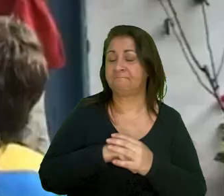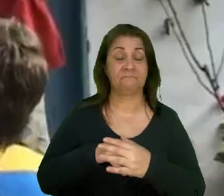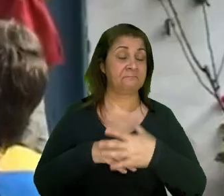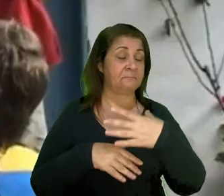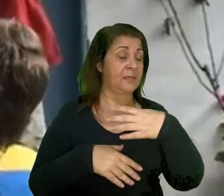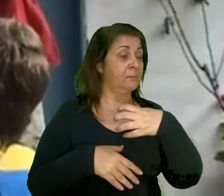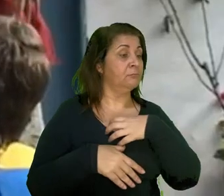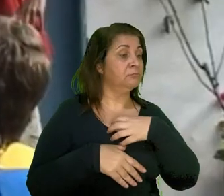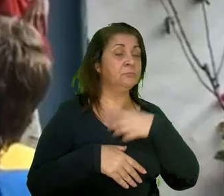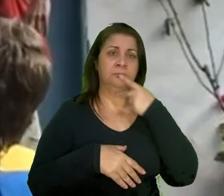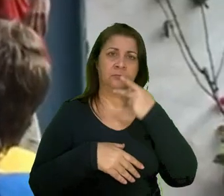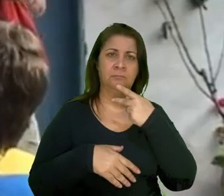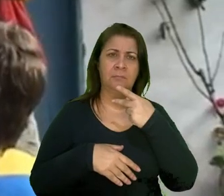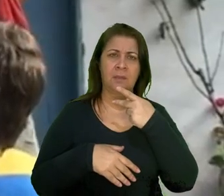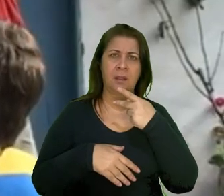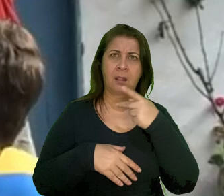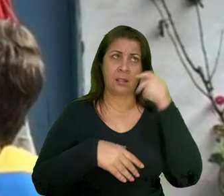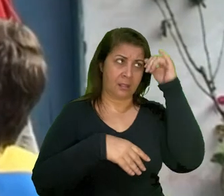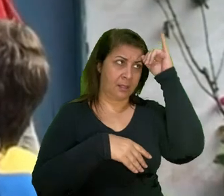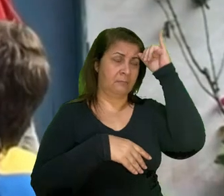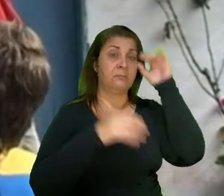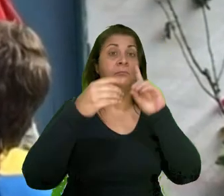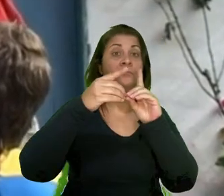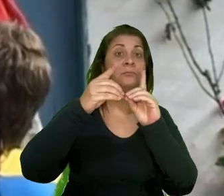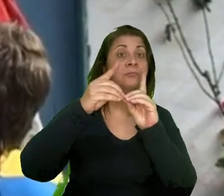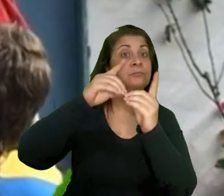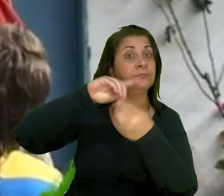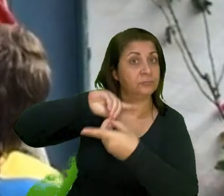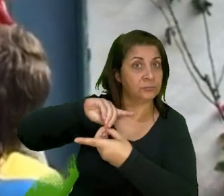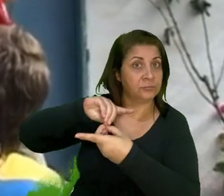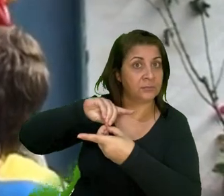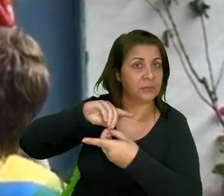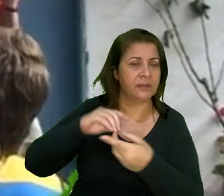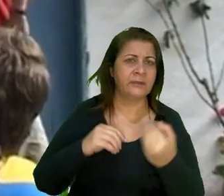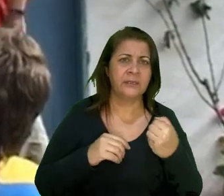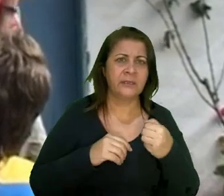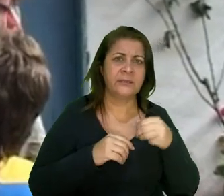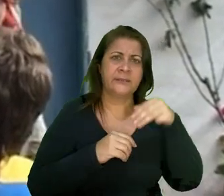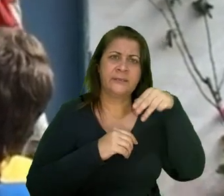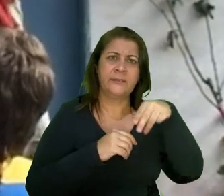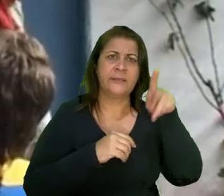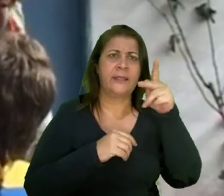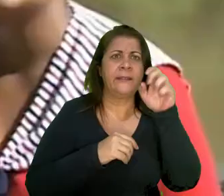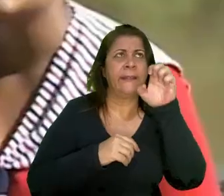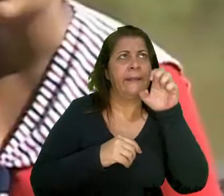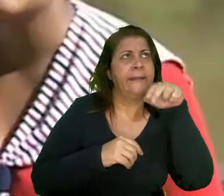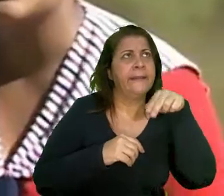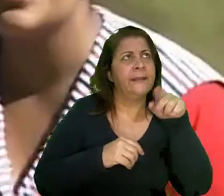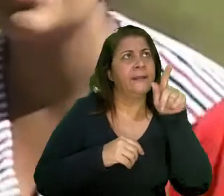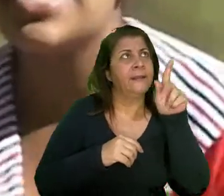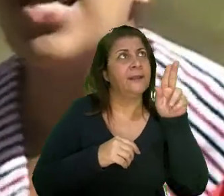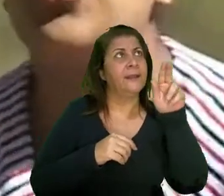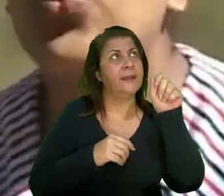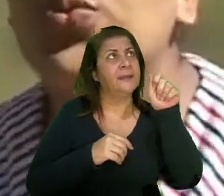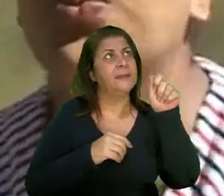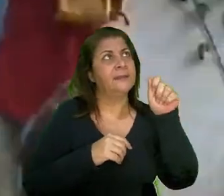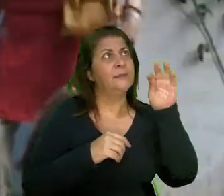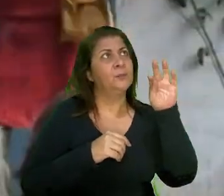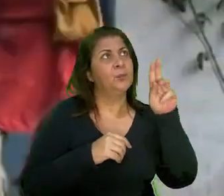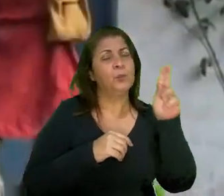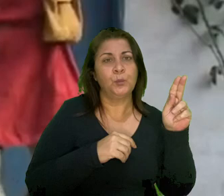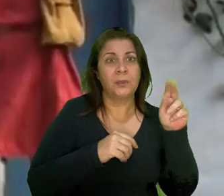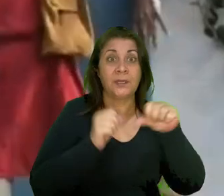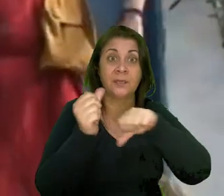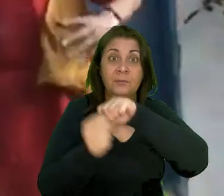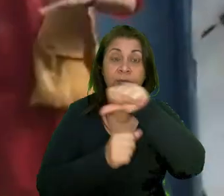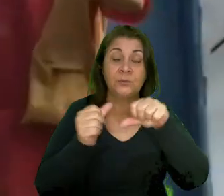A minha fala caipira É um dialeto Que vem do Nhe Engatu Nhe Engatu É